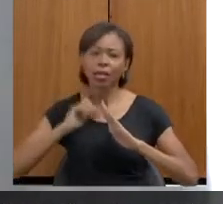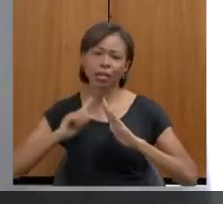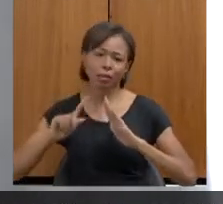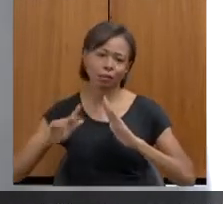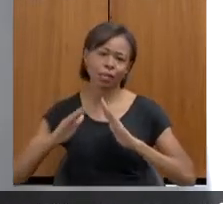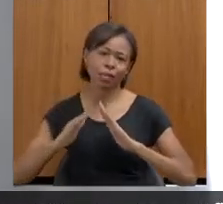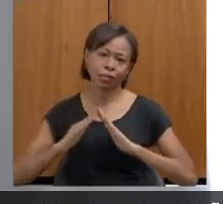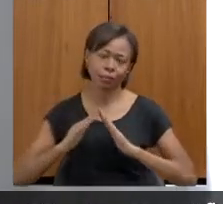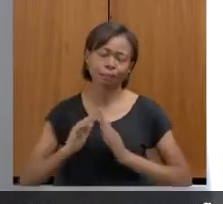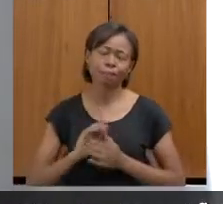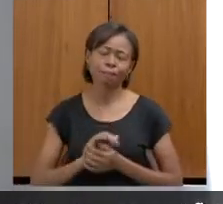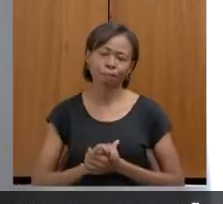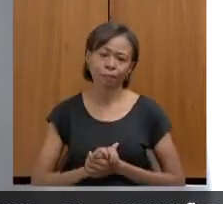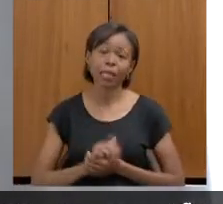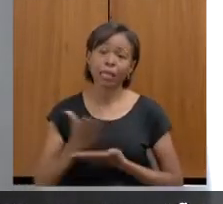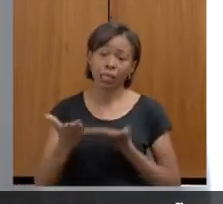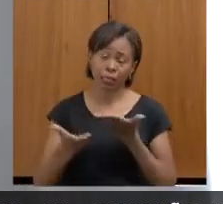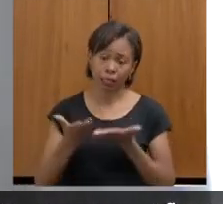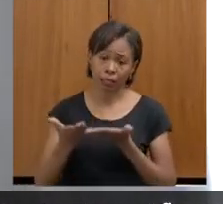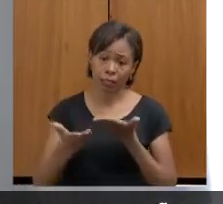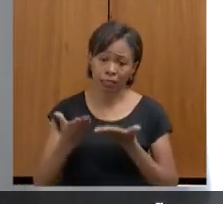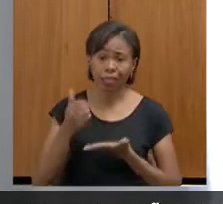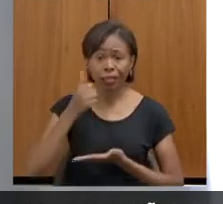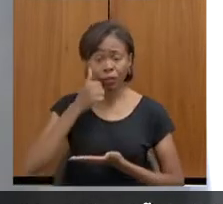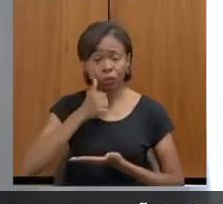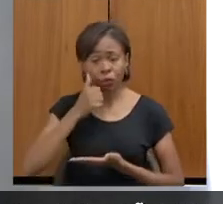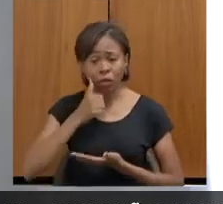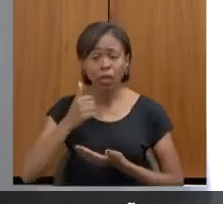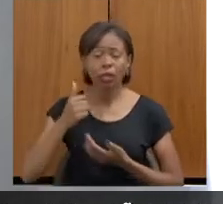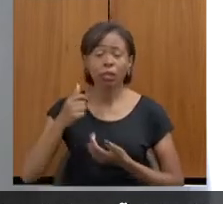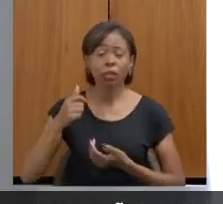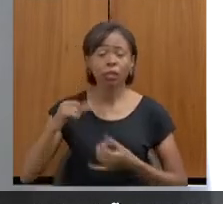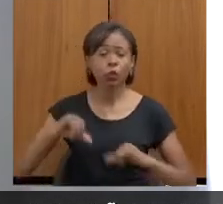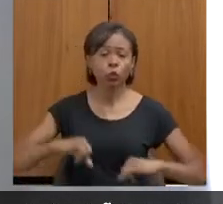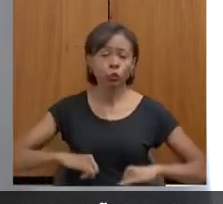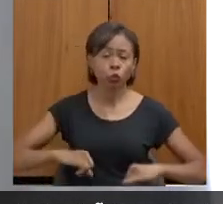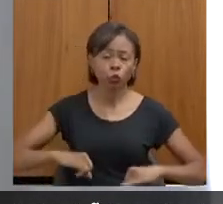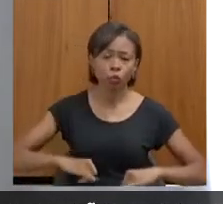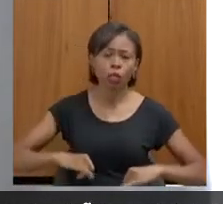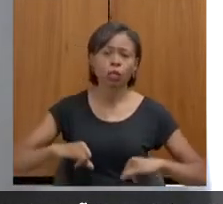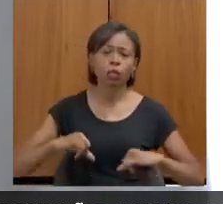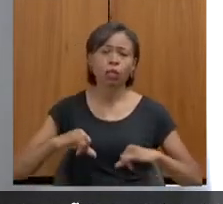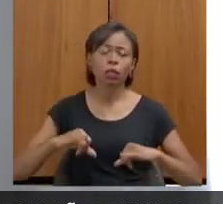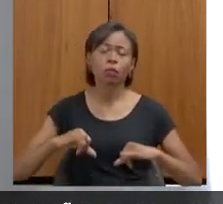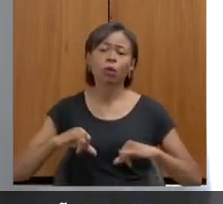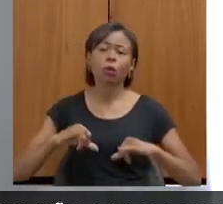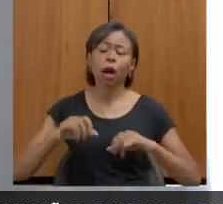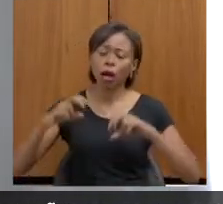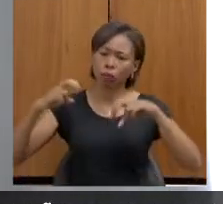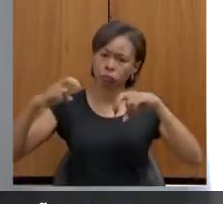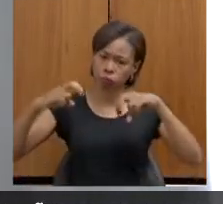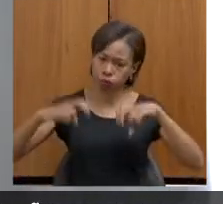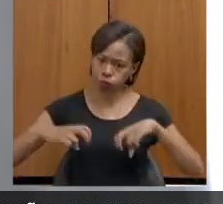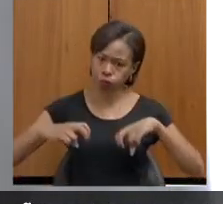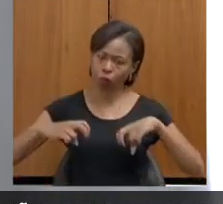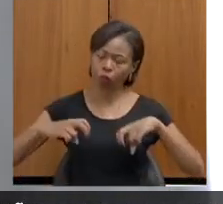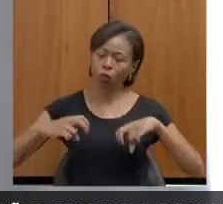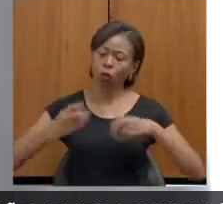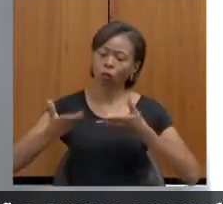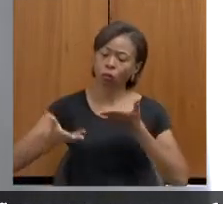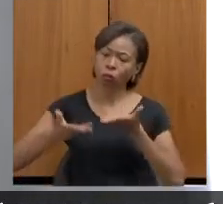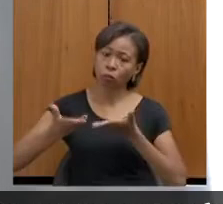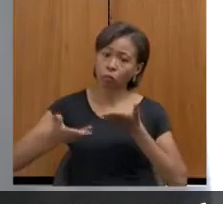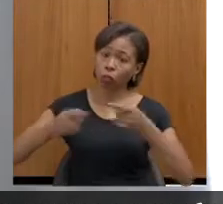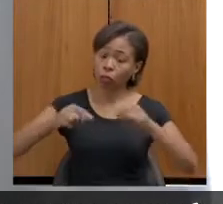atendimento a vítimas que têm demandas espontâneas em um local separado da delegacia de plantão que recebe